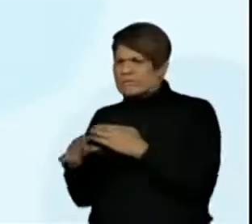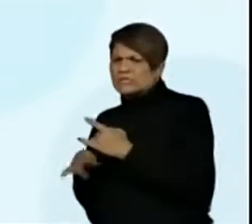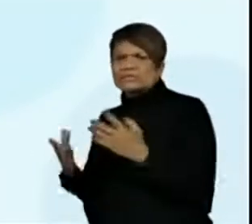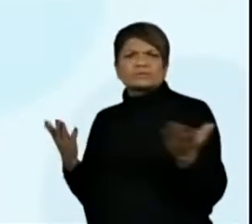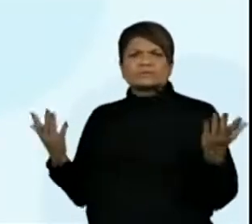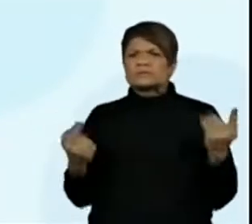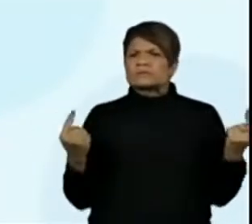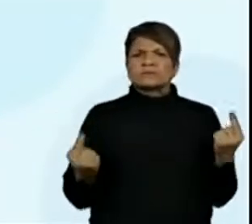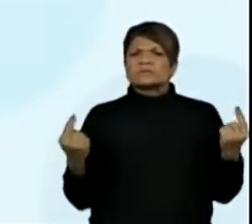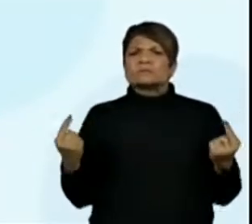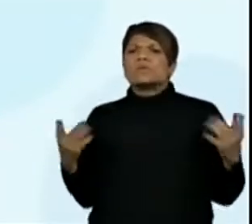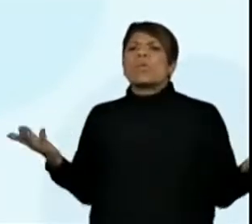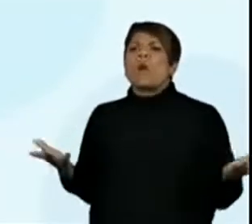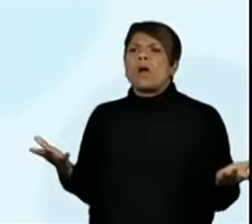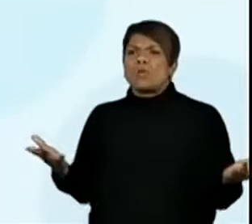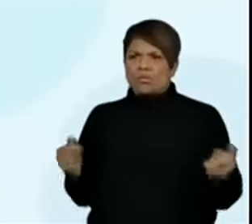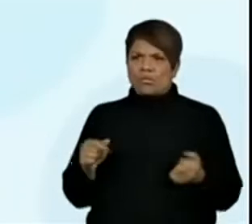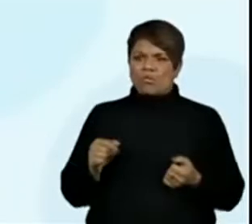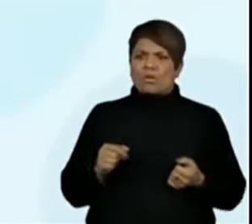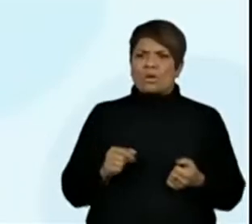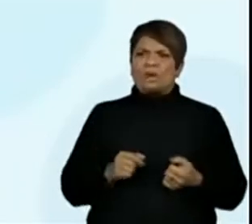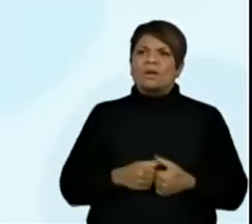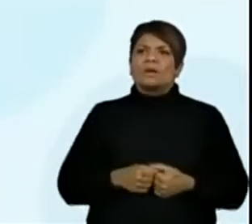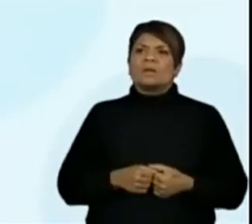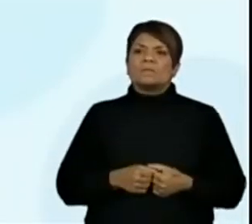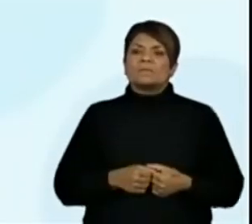Coloca no chat. Roupa é campo ou é cidade?